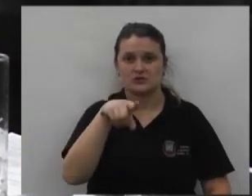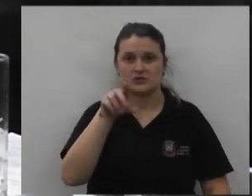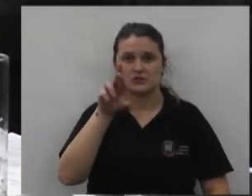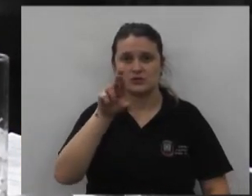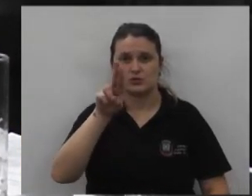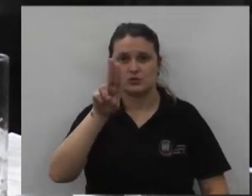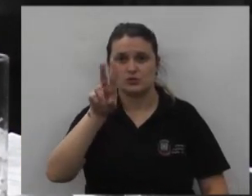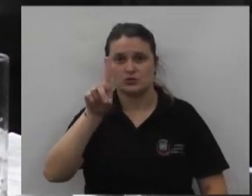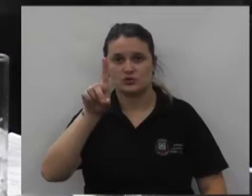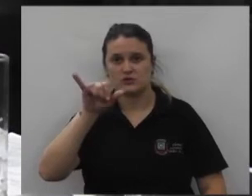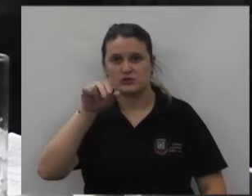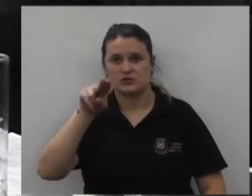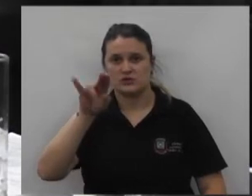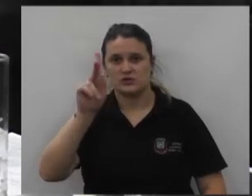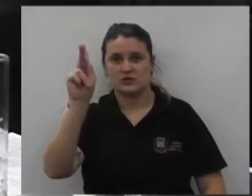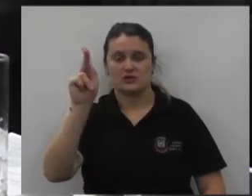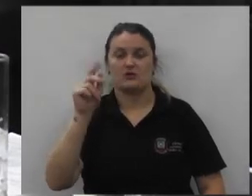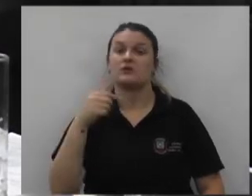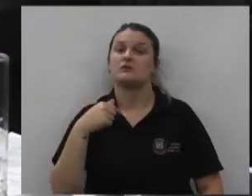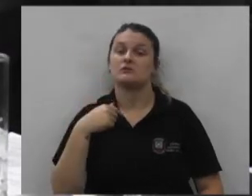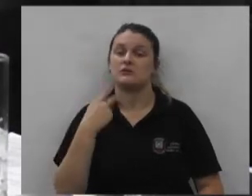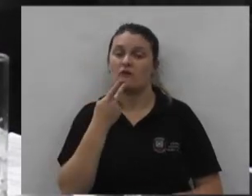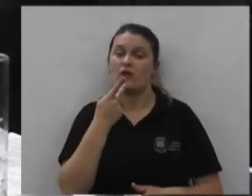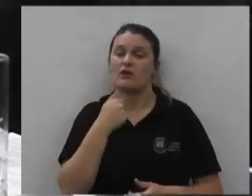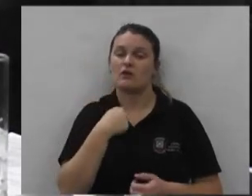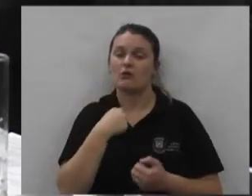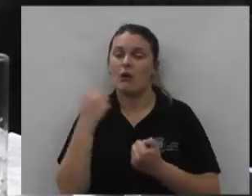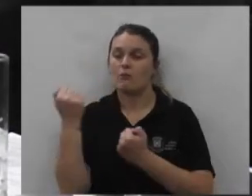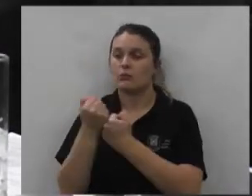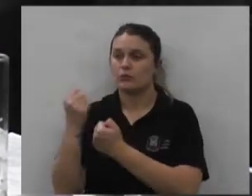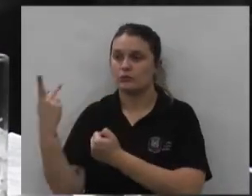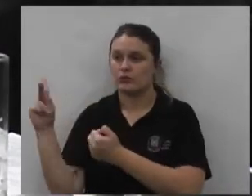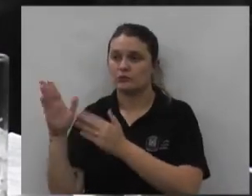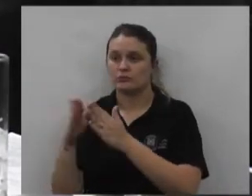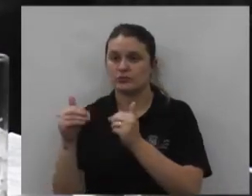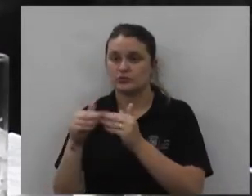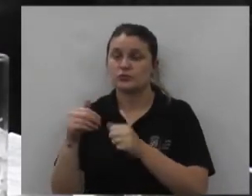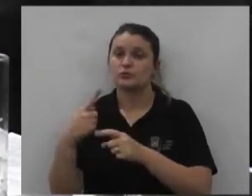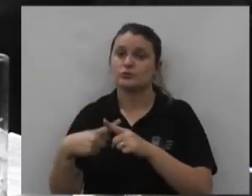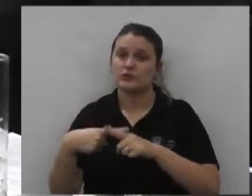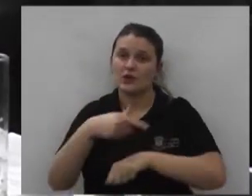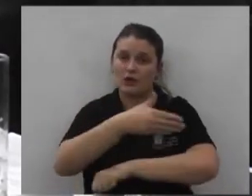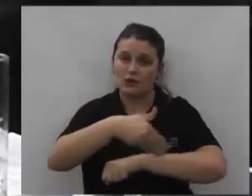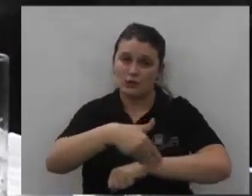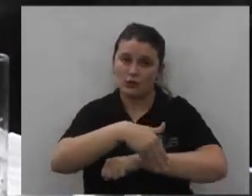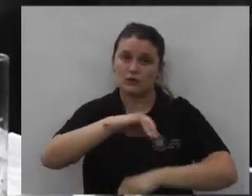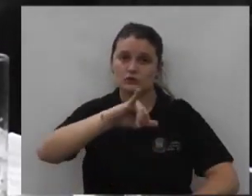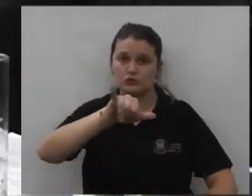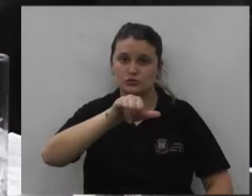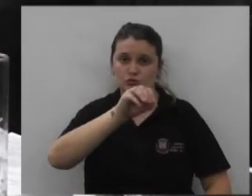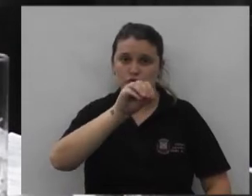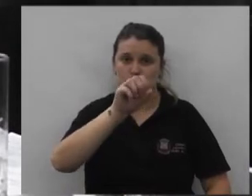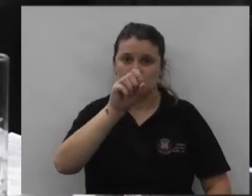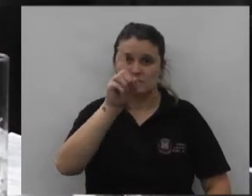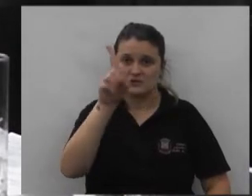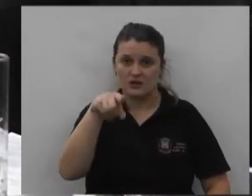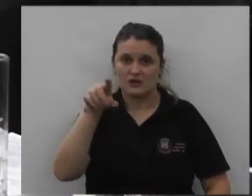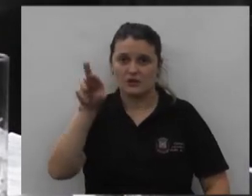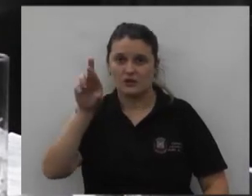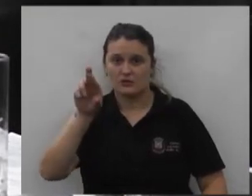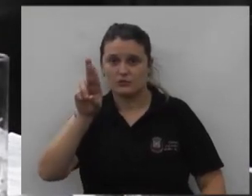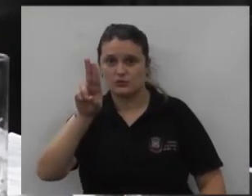certo? então mas defendo sim e apoio o seu requerimento que a José Rodinic seja asfaltada também